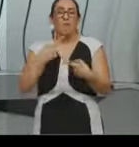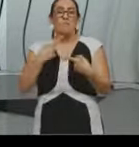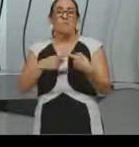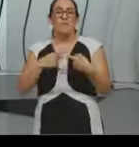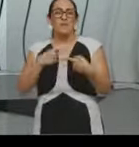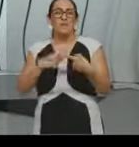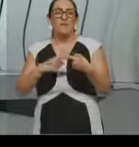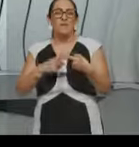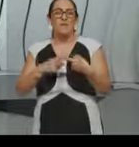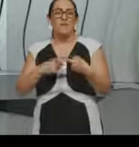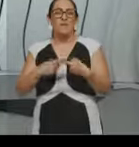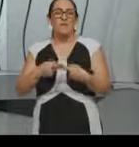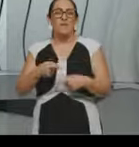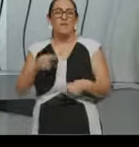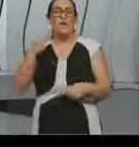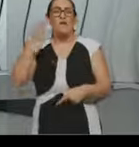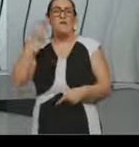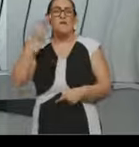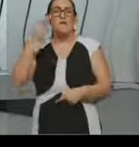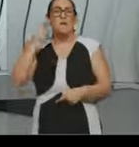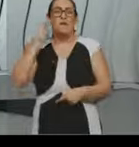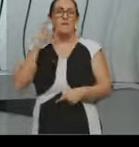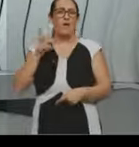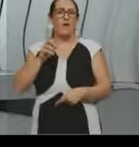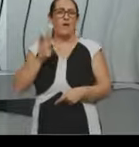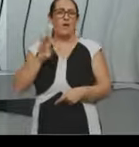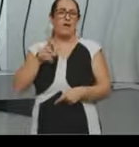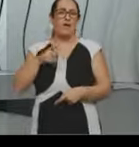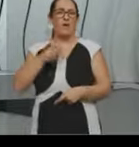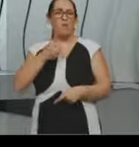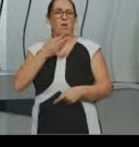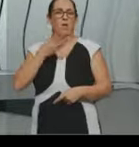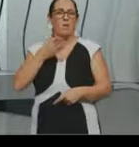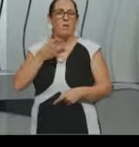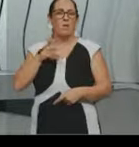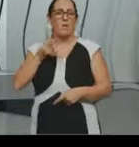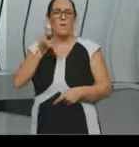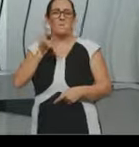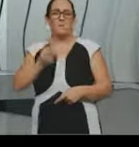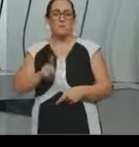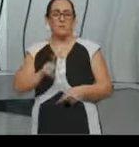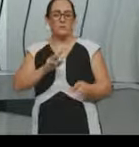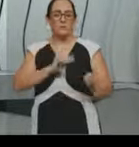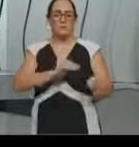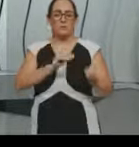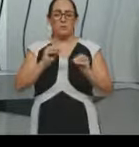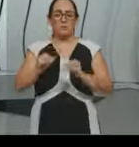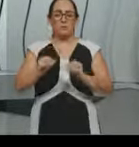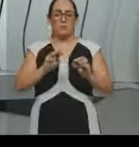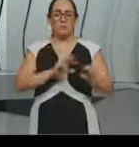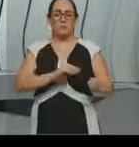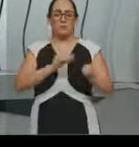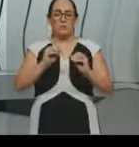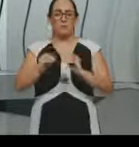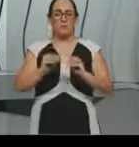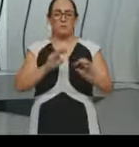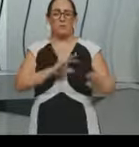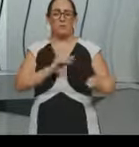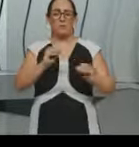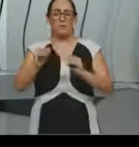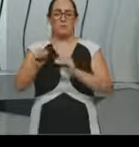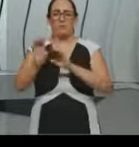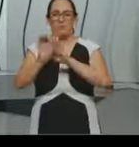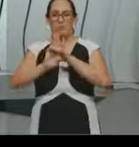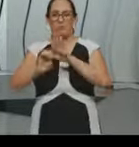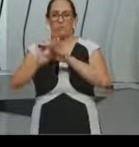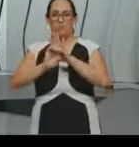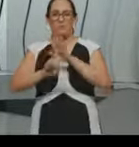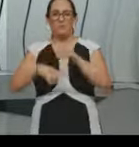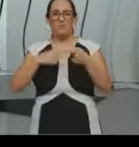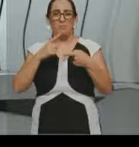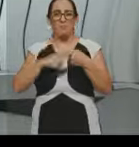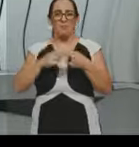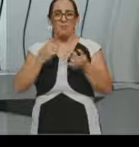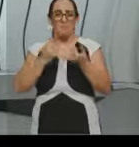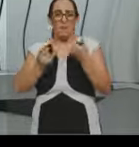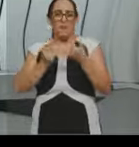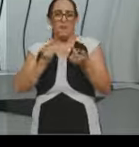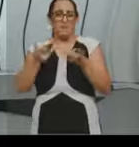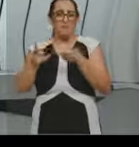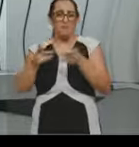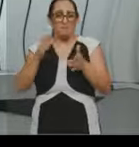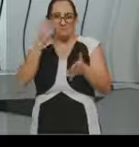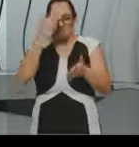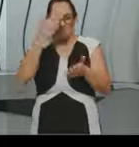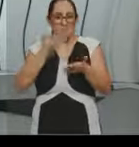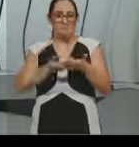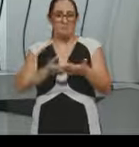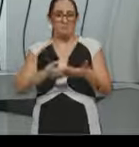pregava-se que não era interessante a pessoa que mudava de emprego, que talvez ela não seria confiável, ou a gente ter aí, né,